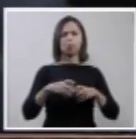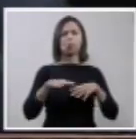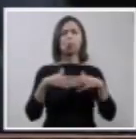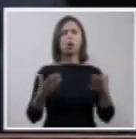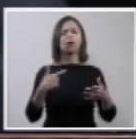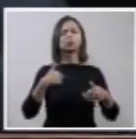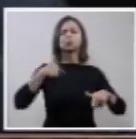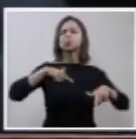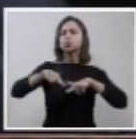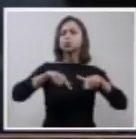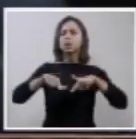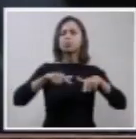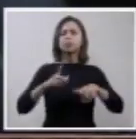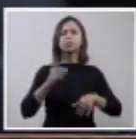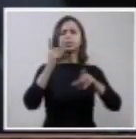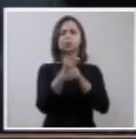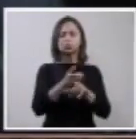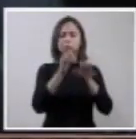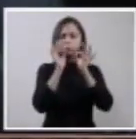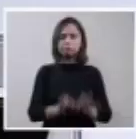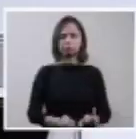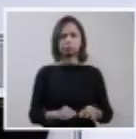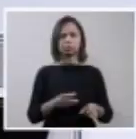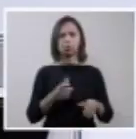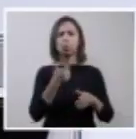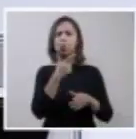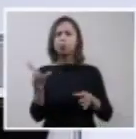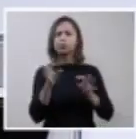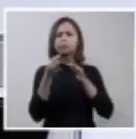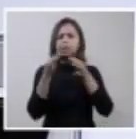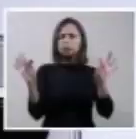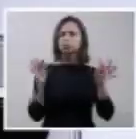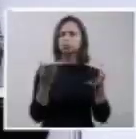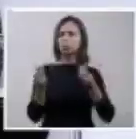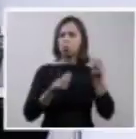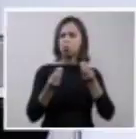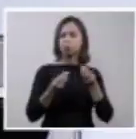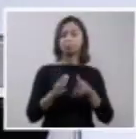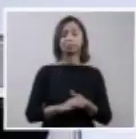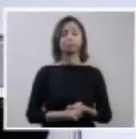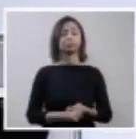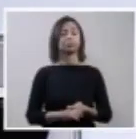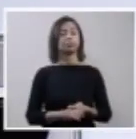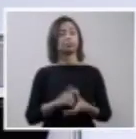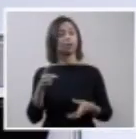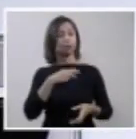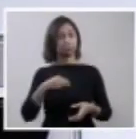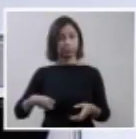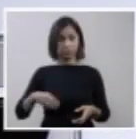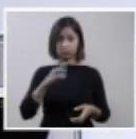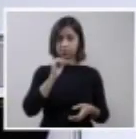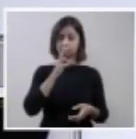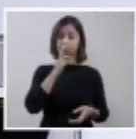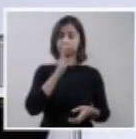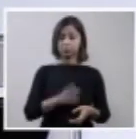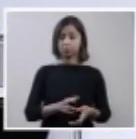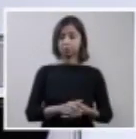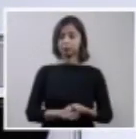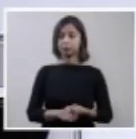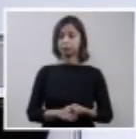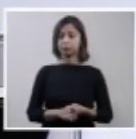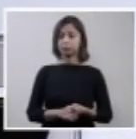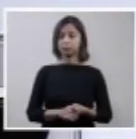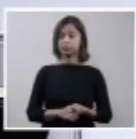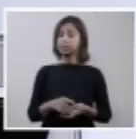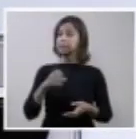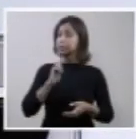dessa espécie de gravidez? Se o Supremo vier a concluir? Se nós entendermos